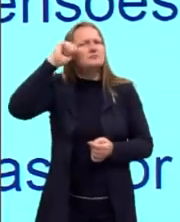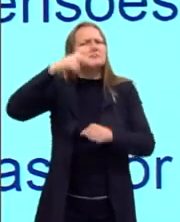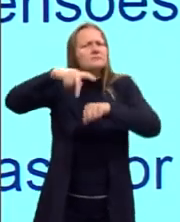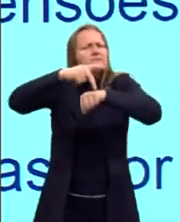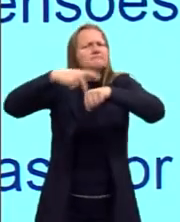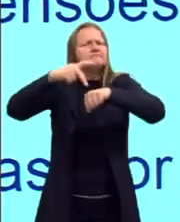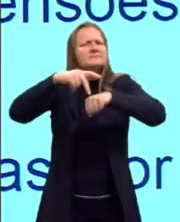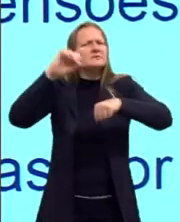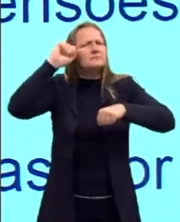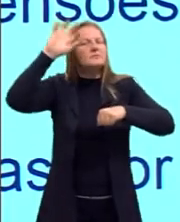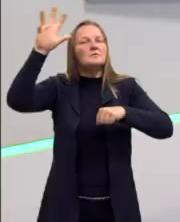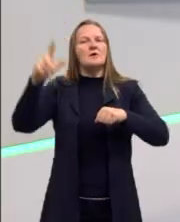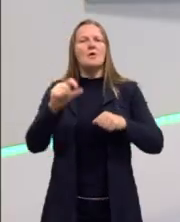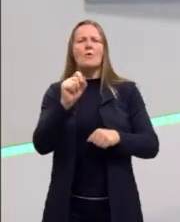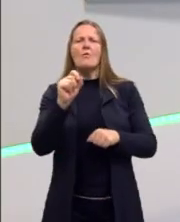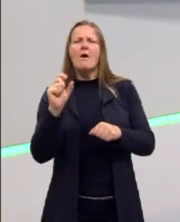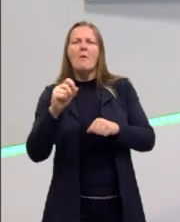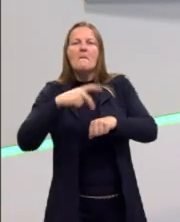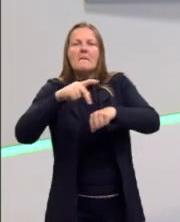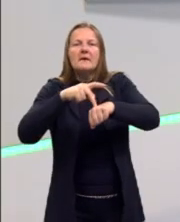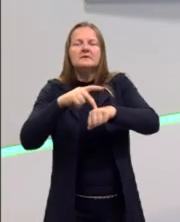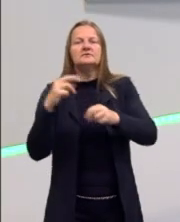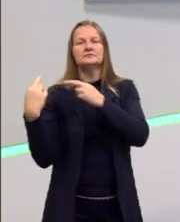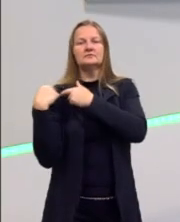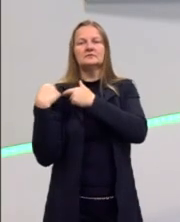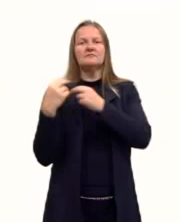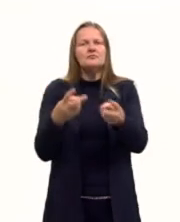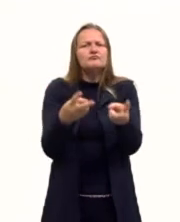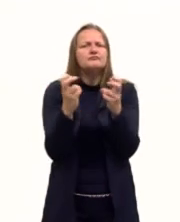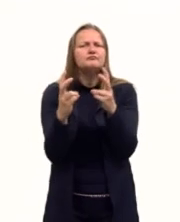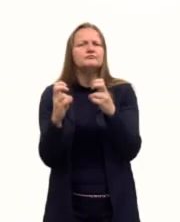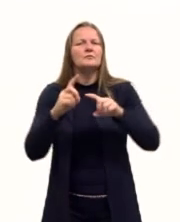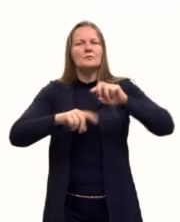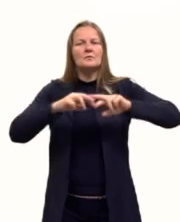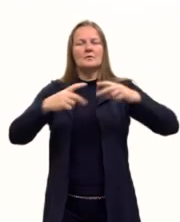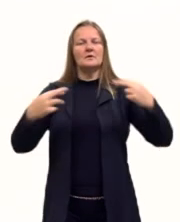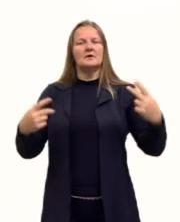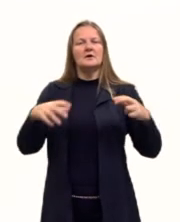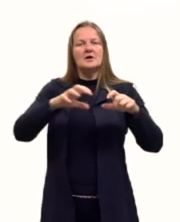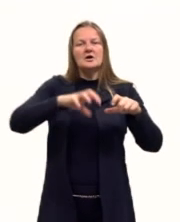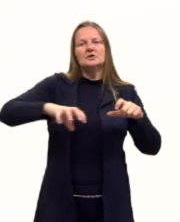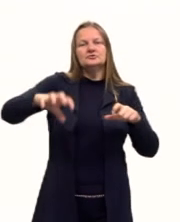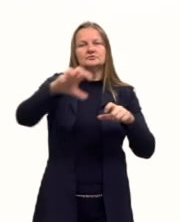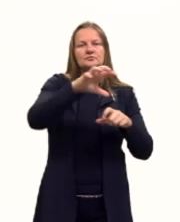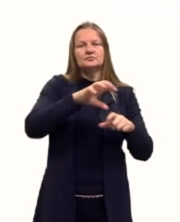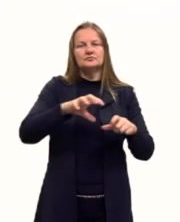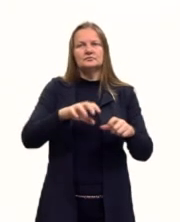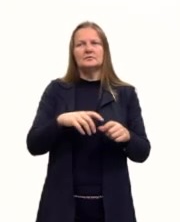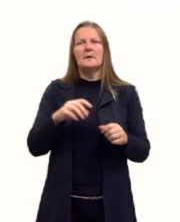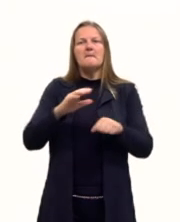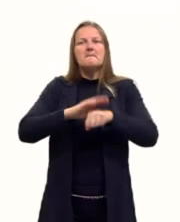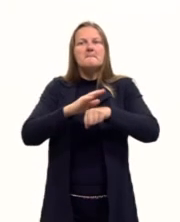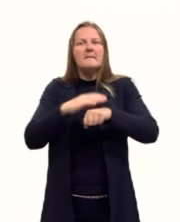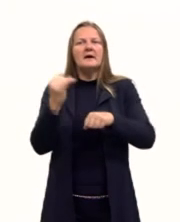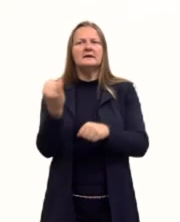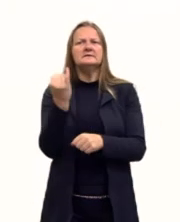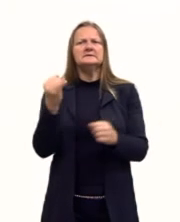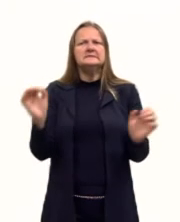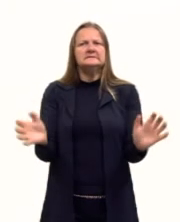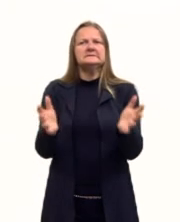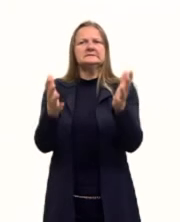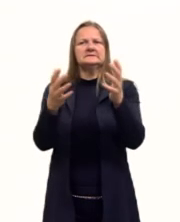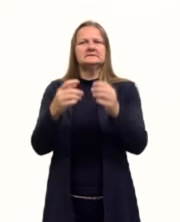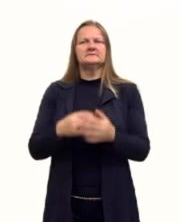decidir qual país ia ser responsável por explorar quais regiões. Os principais países que impulsionaram